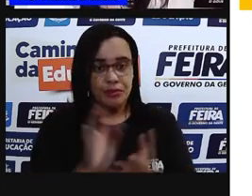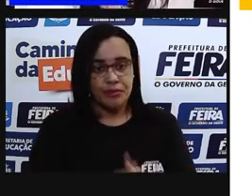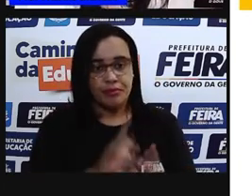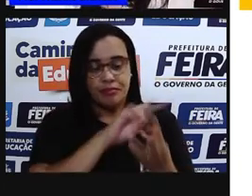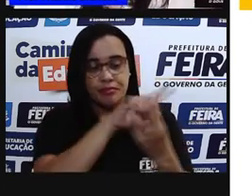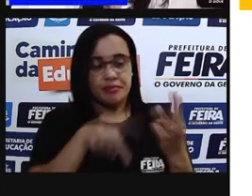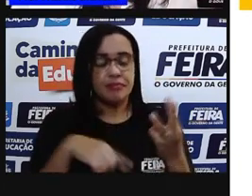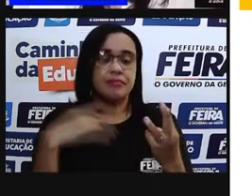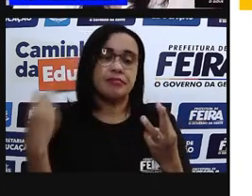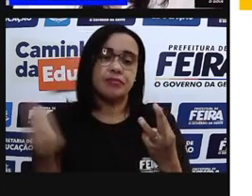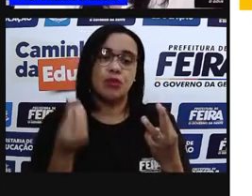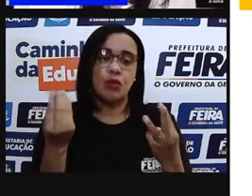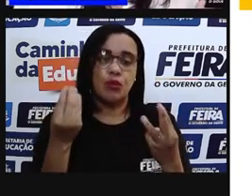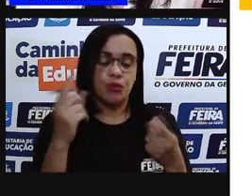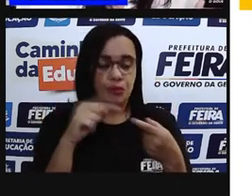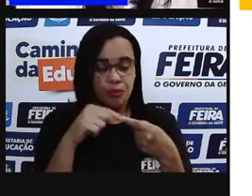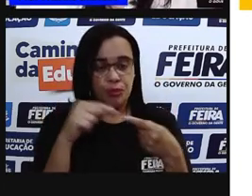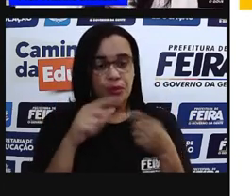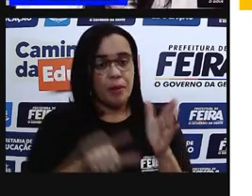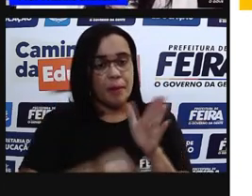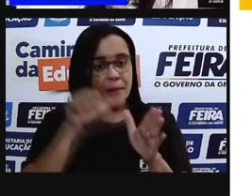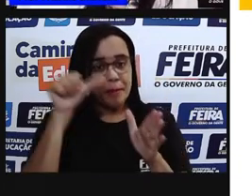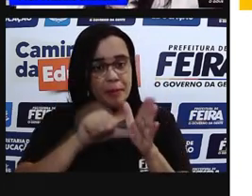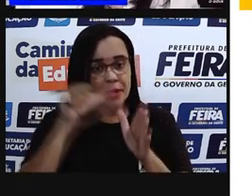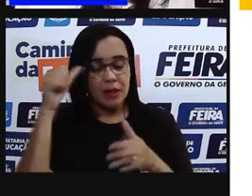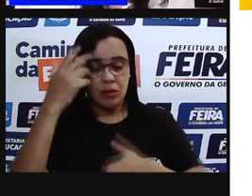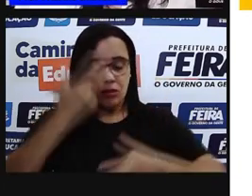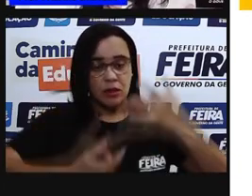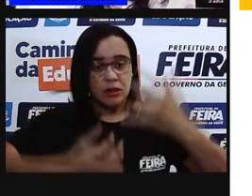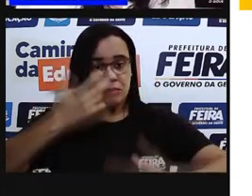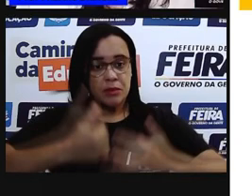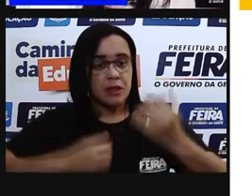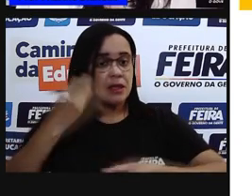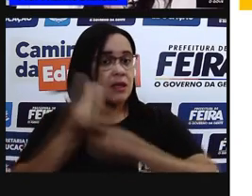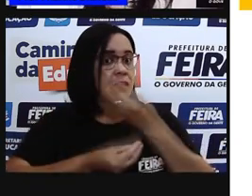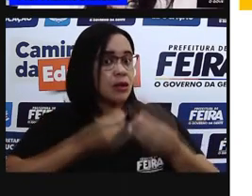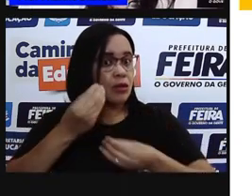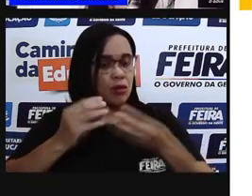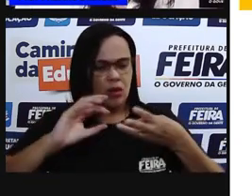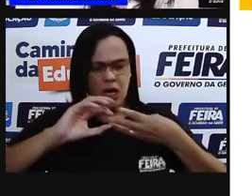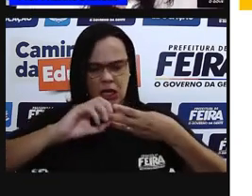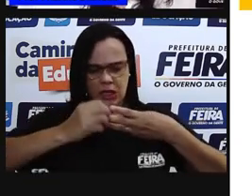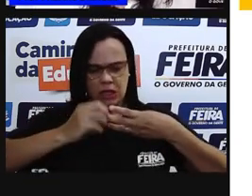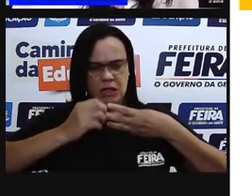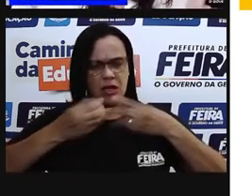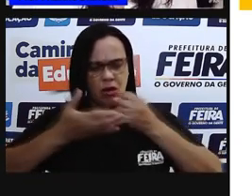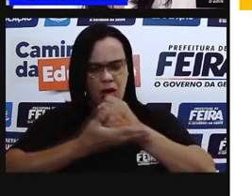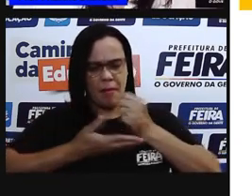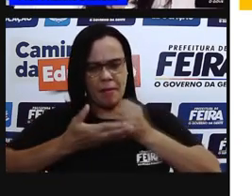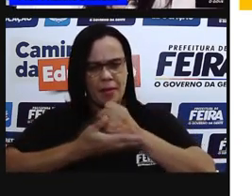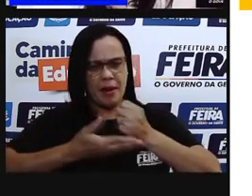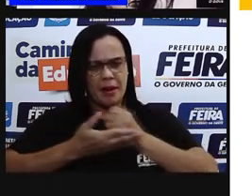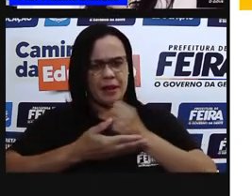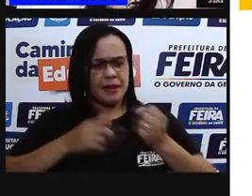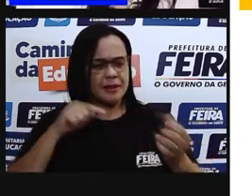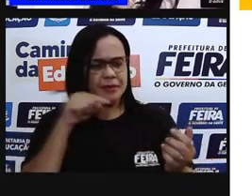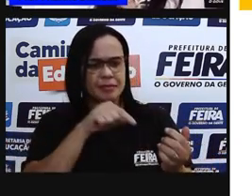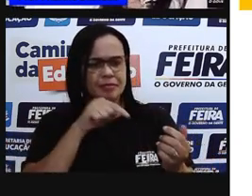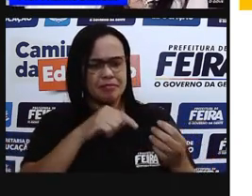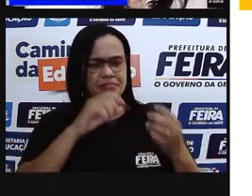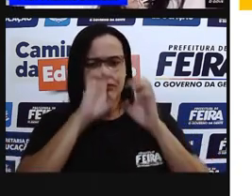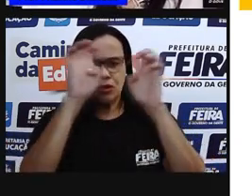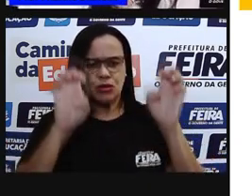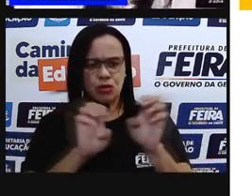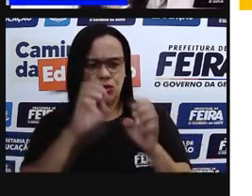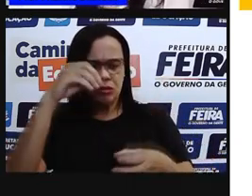objetivos. Primeiro, explicar a organização básica da célula e seu papel como unidade estrutural e